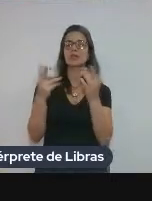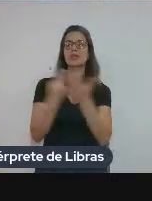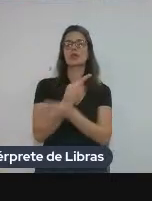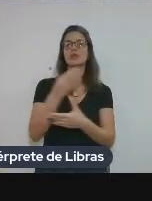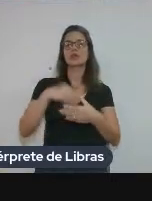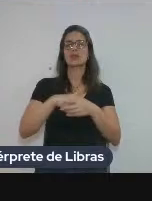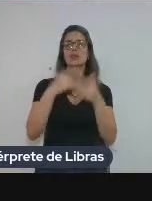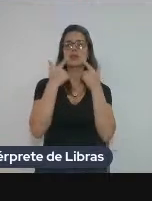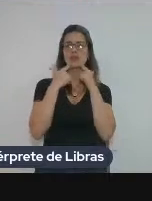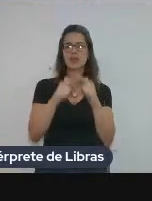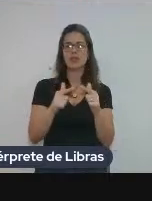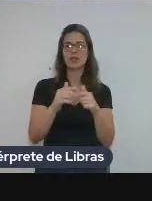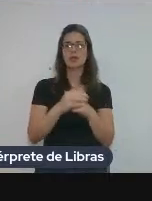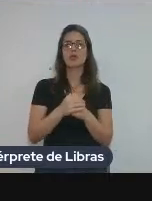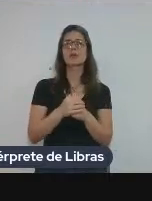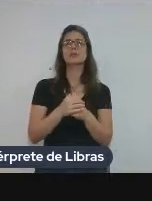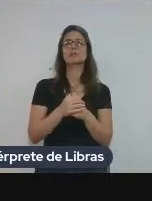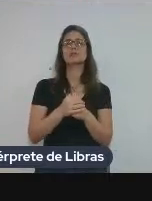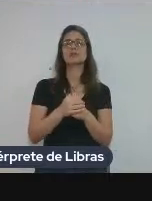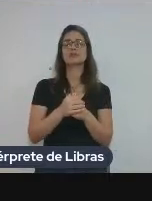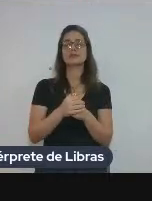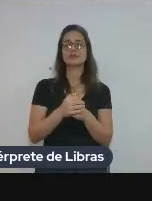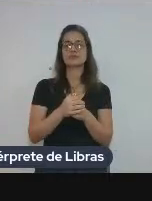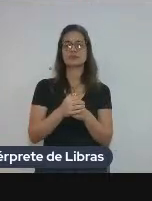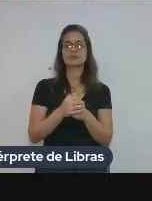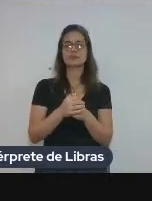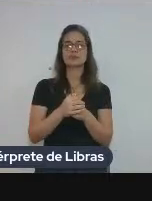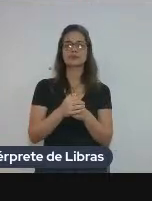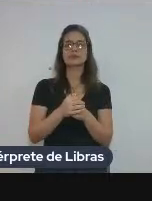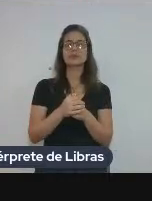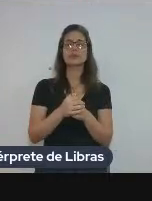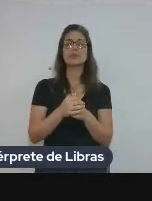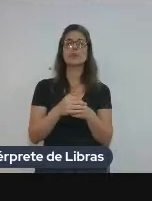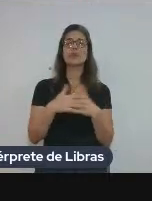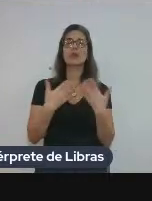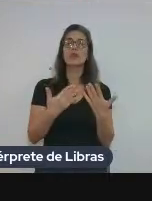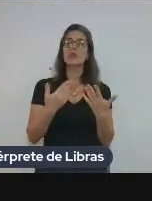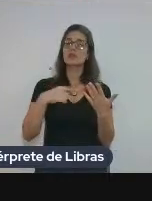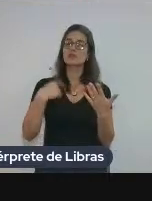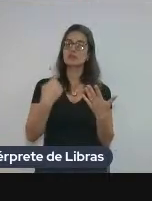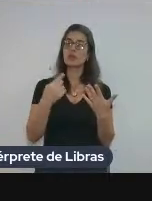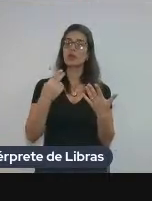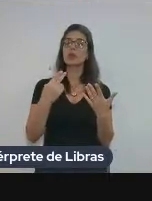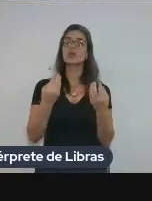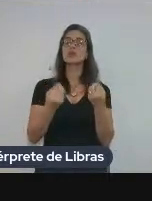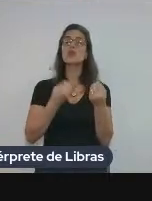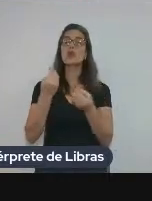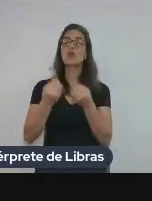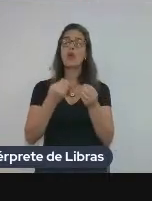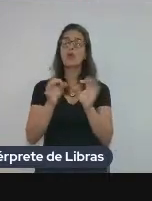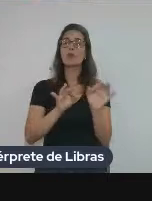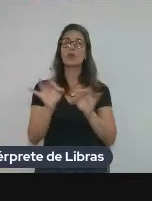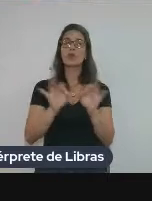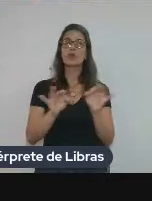ocorrência e ocorrência, obviamente, né? E para fazer isso, a gente precisa usar